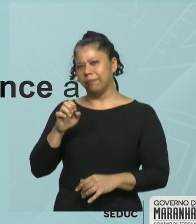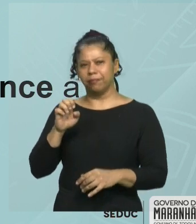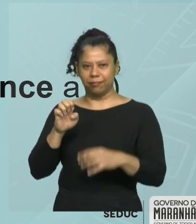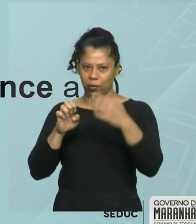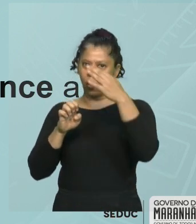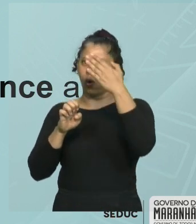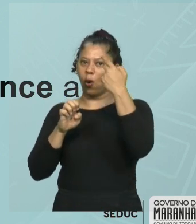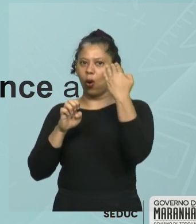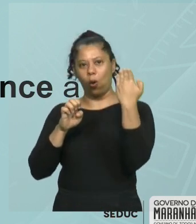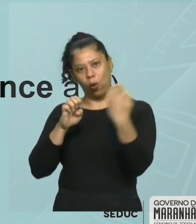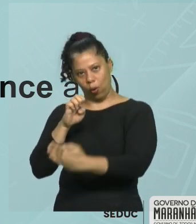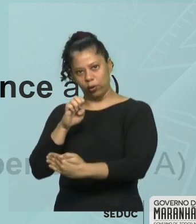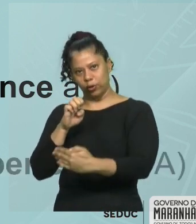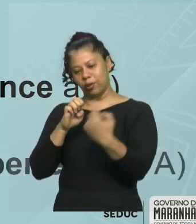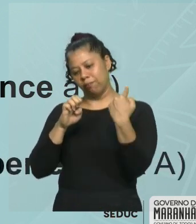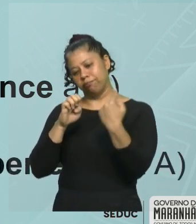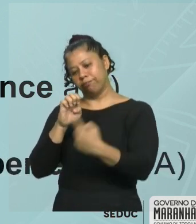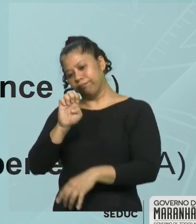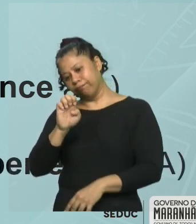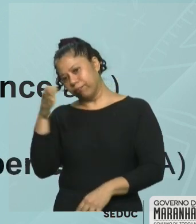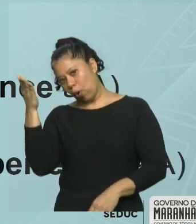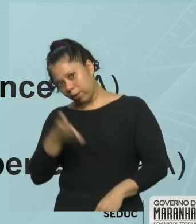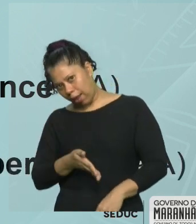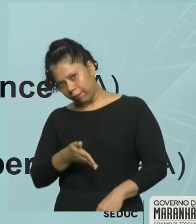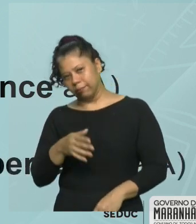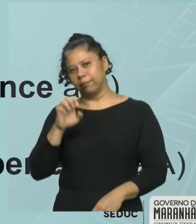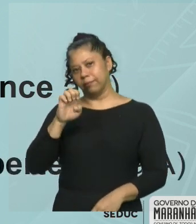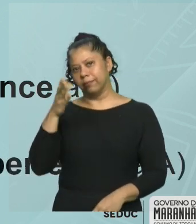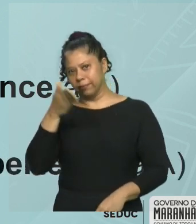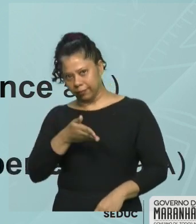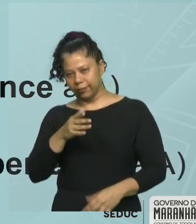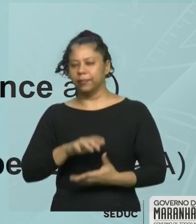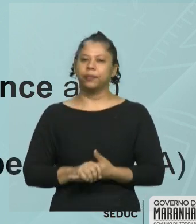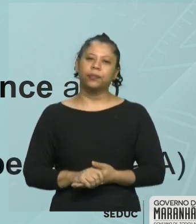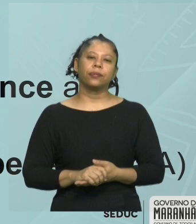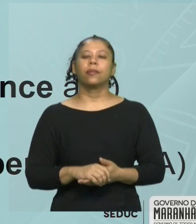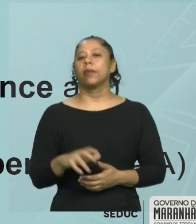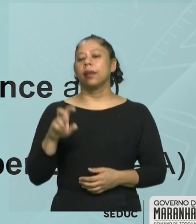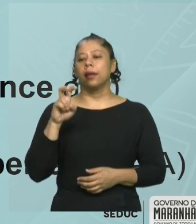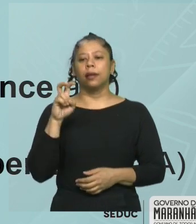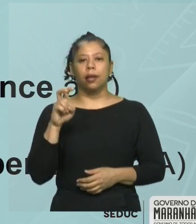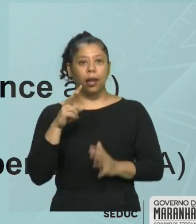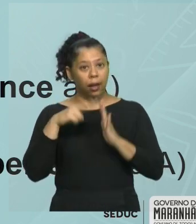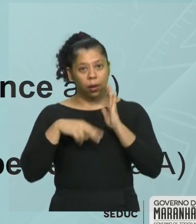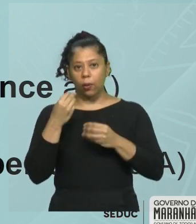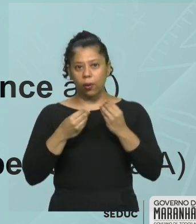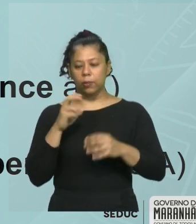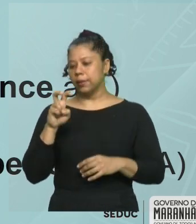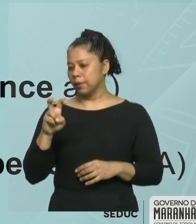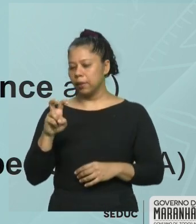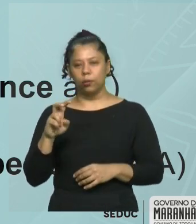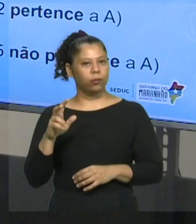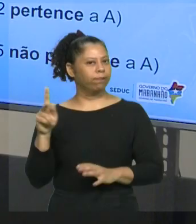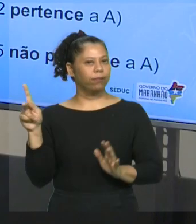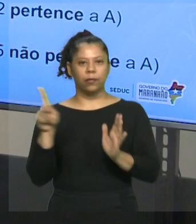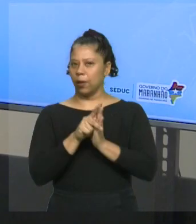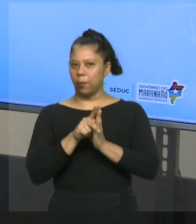Ezinho, cortado. E aí eu leio cinco não pertence ao conjunto A.